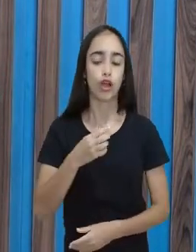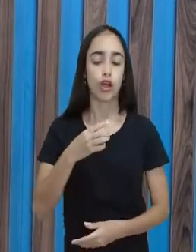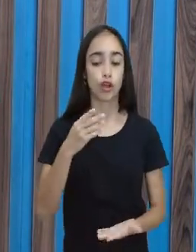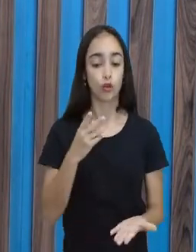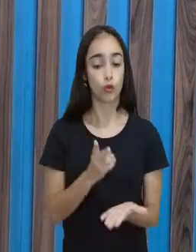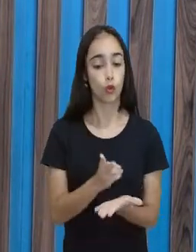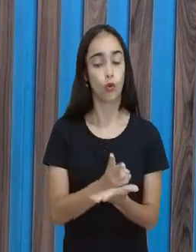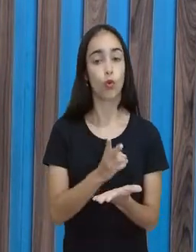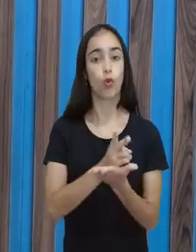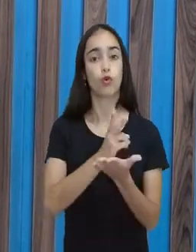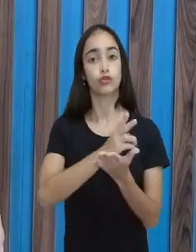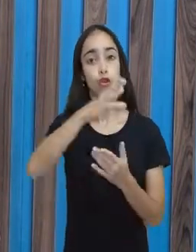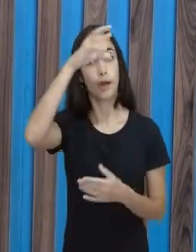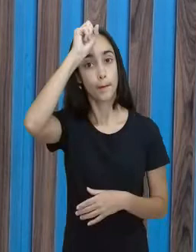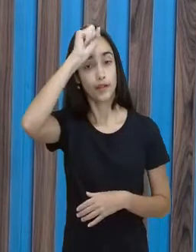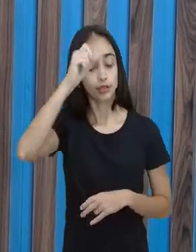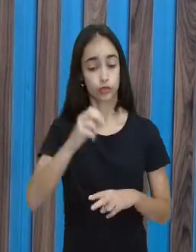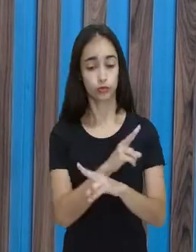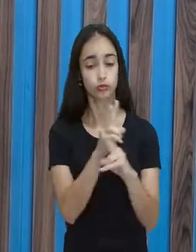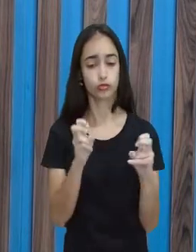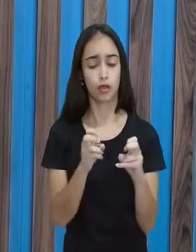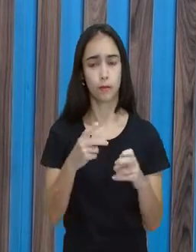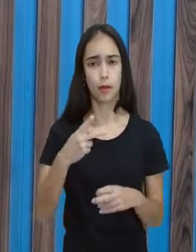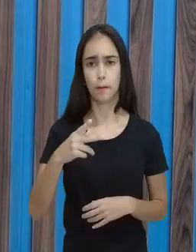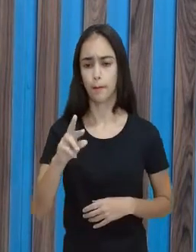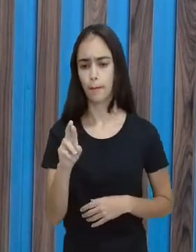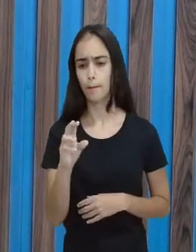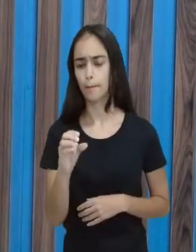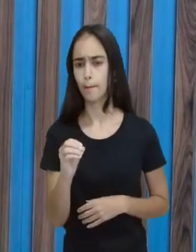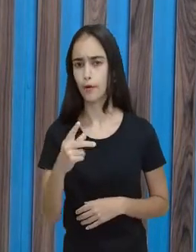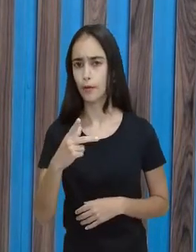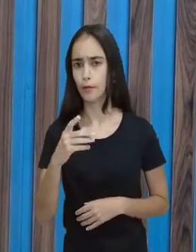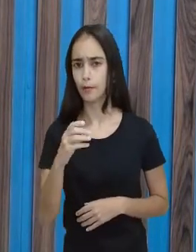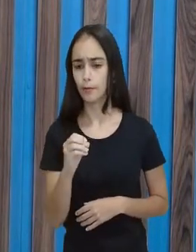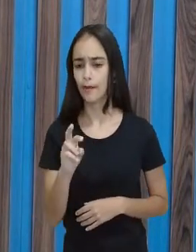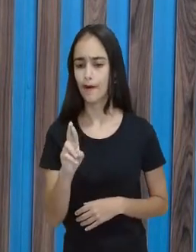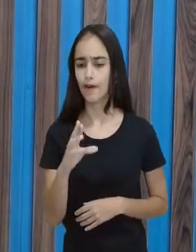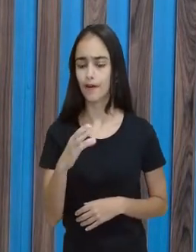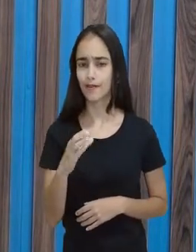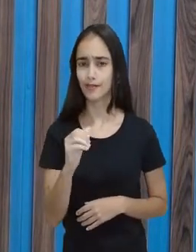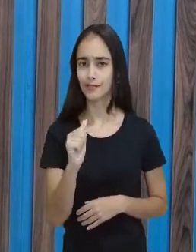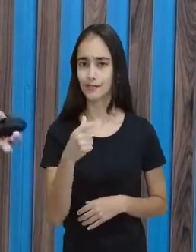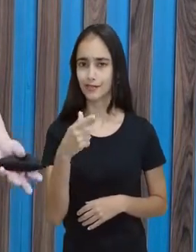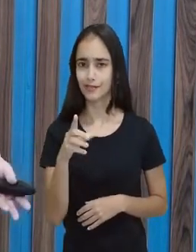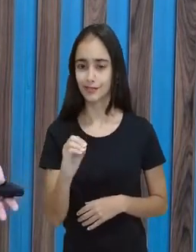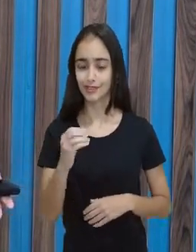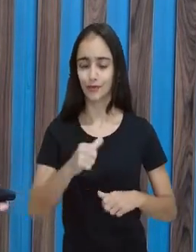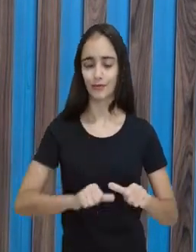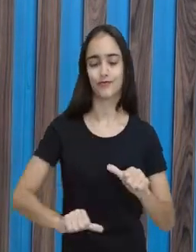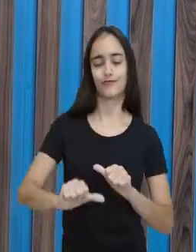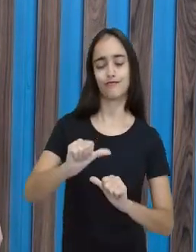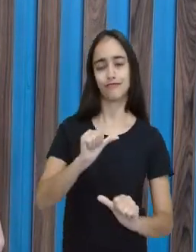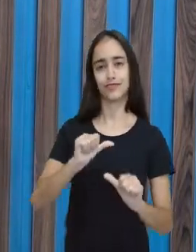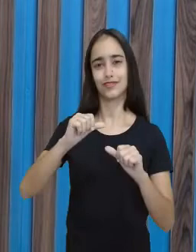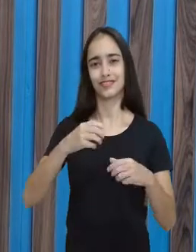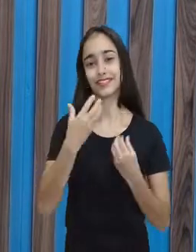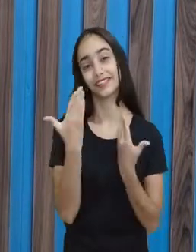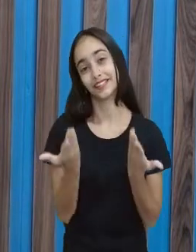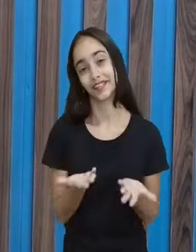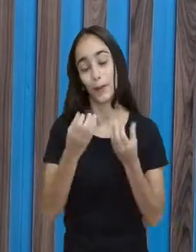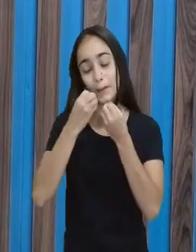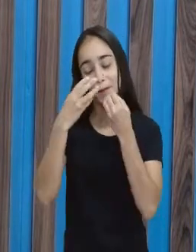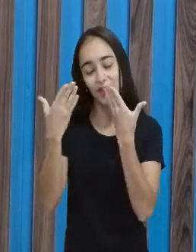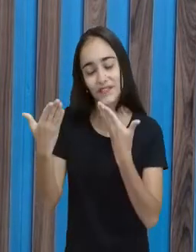continuar com a questão de proporcionalidade e vamos trabalhar a proporcionalidade inversa. Então sejam todos bem-vindos